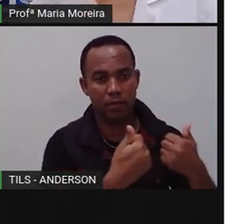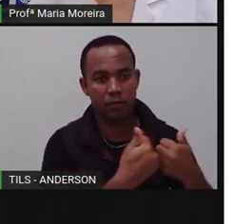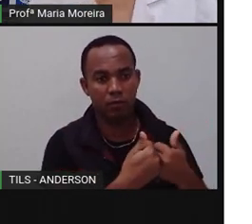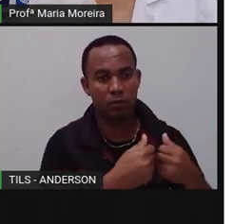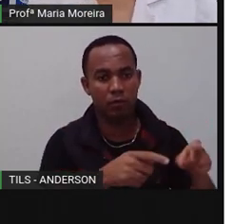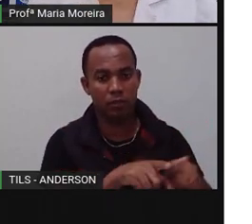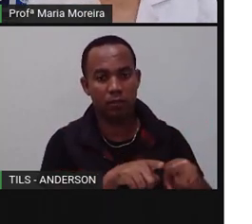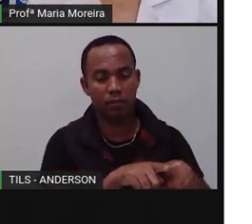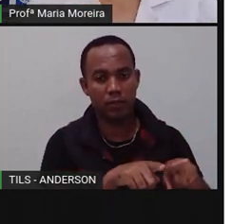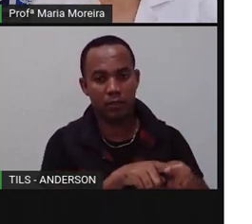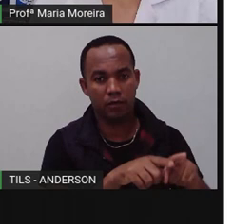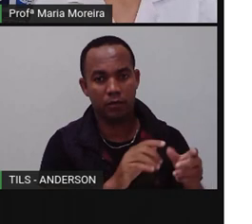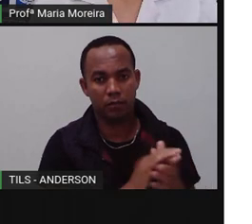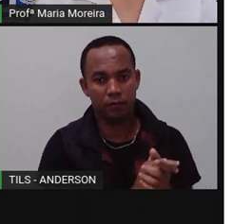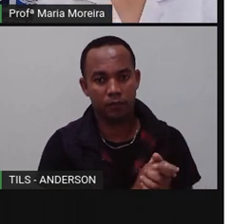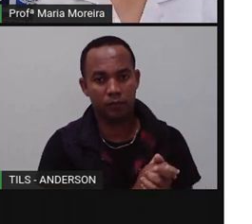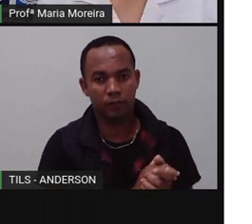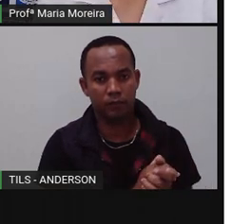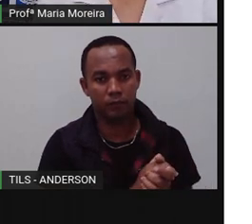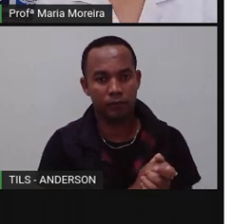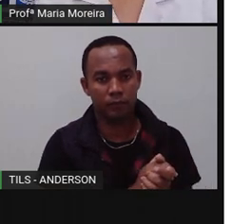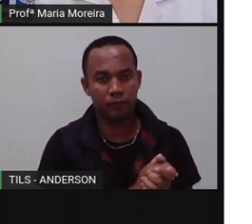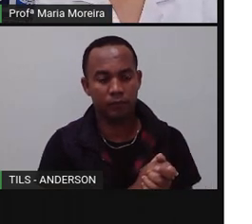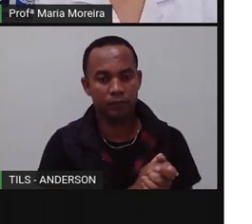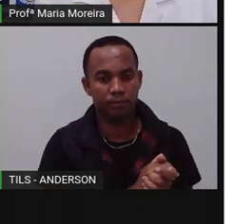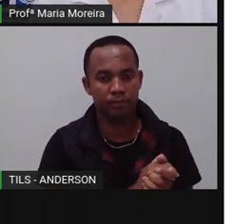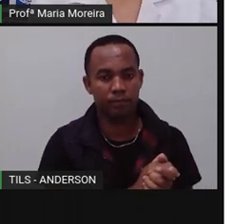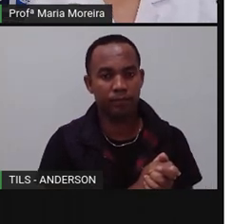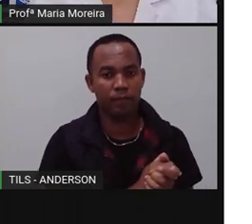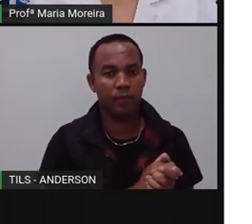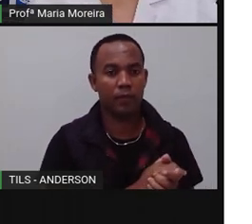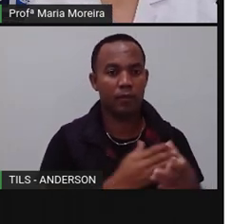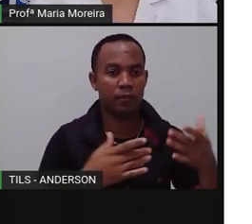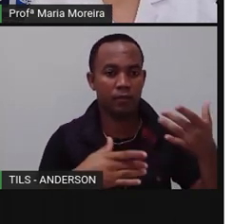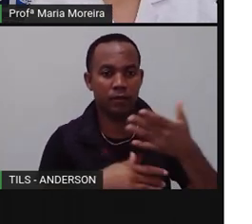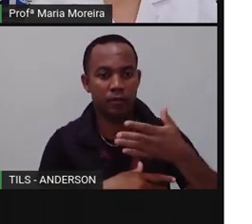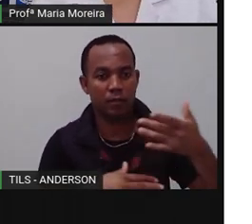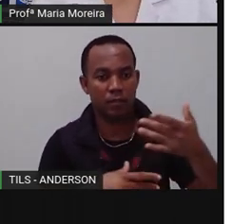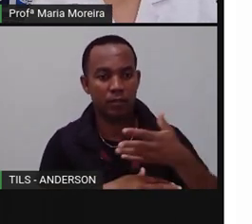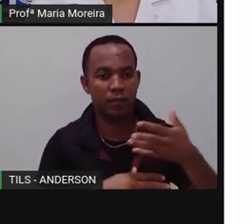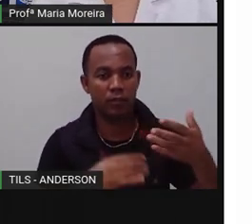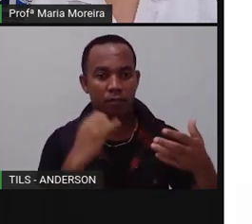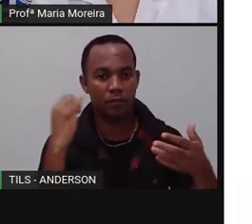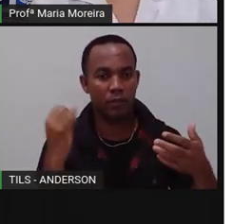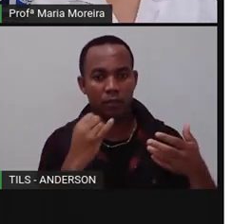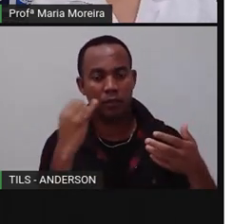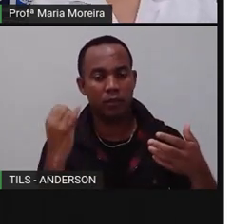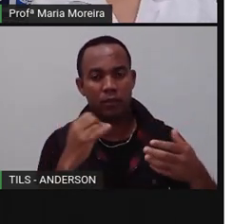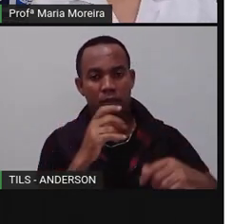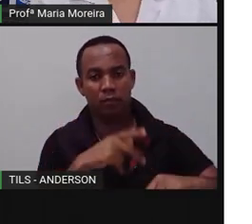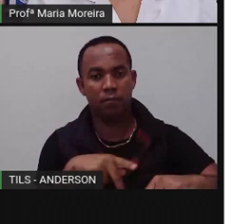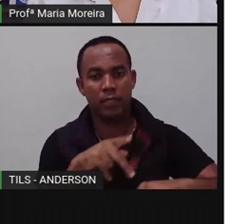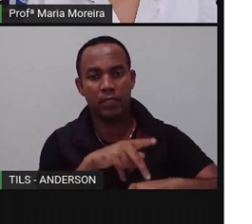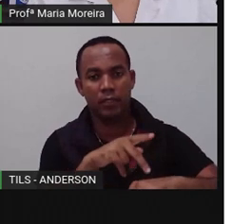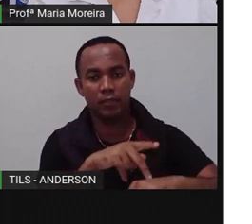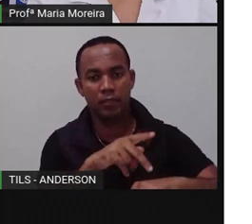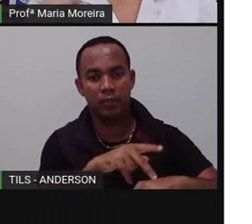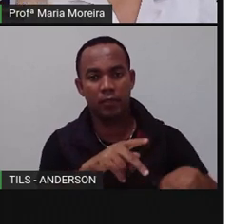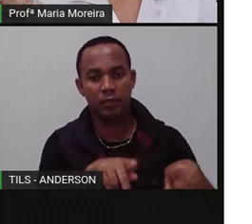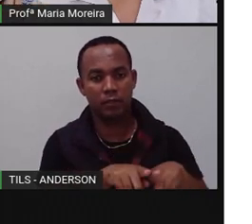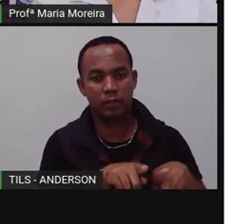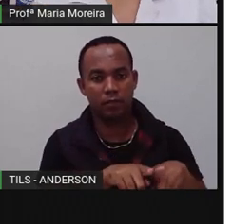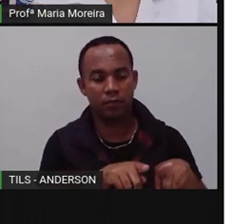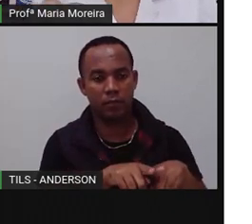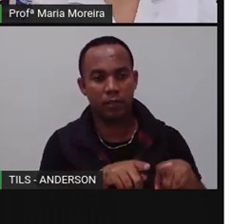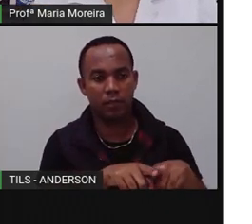áreas próximas. Isso aí, o Chão já está falando da atualidade, inclusive. As cidades mais importantes do país, dos países por